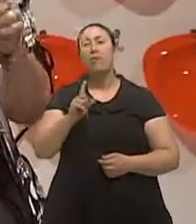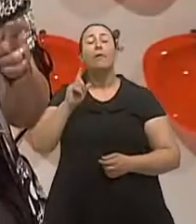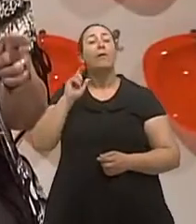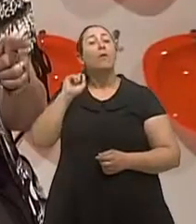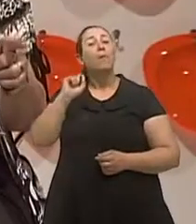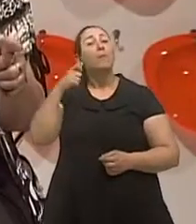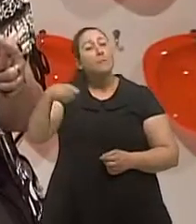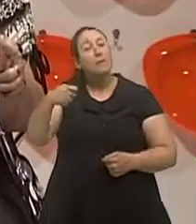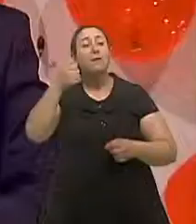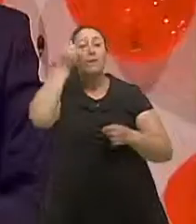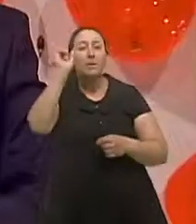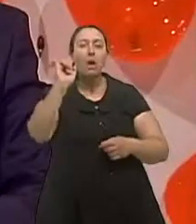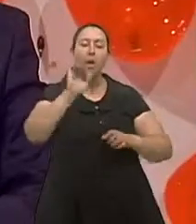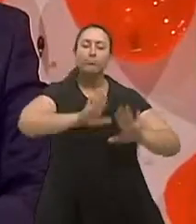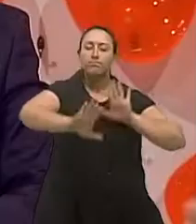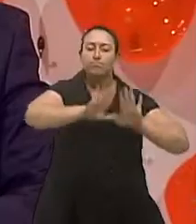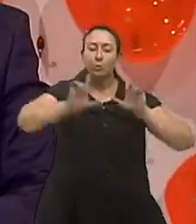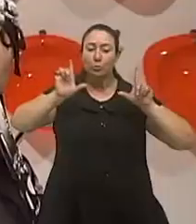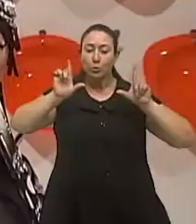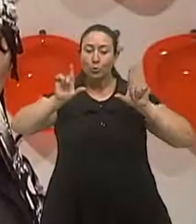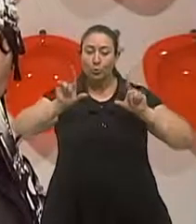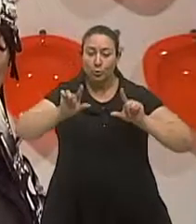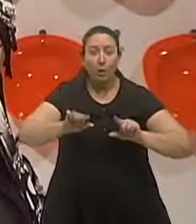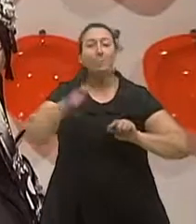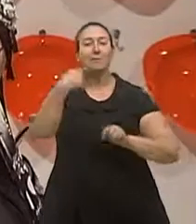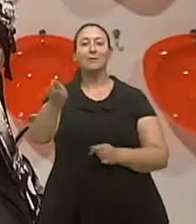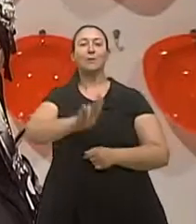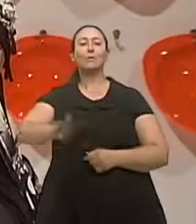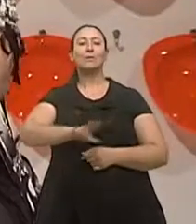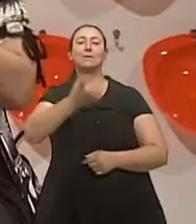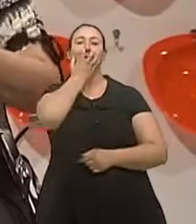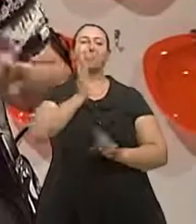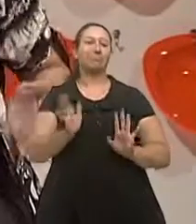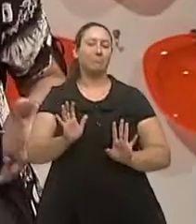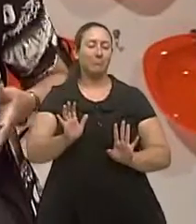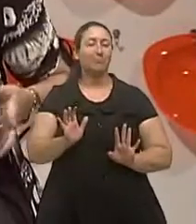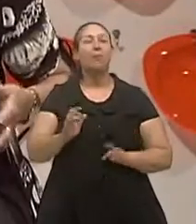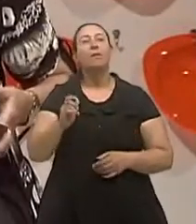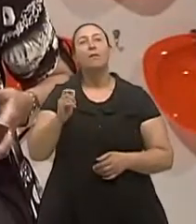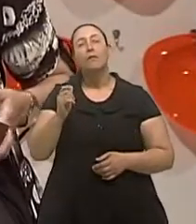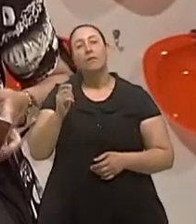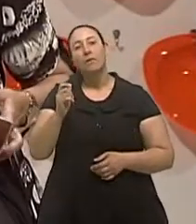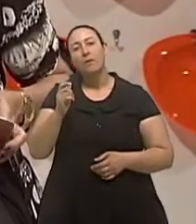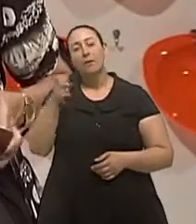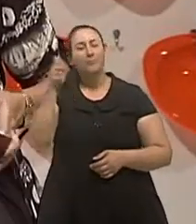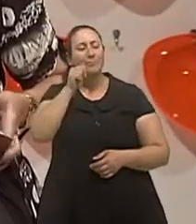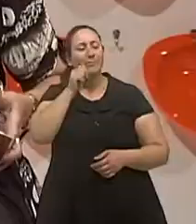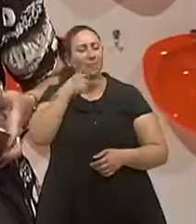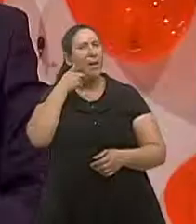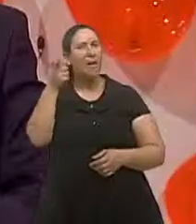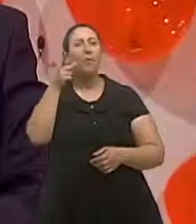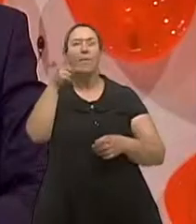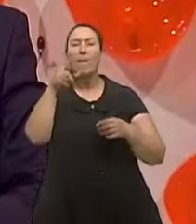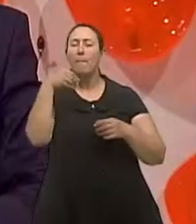não precisar desse tipo de aparelho o mais comum é não precisar e ela até falou num né que faz o odontólogo faz isso